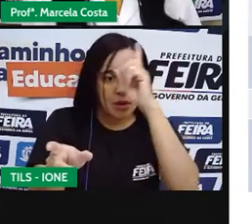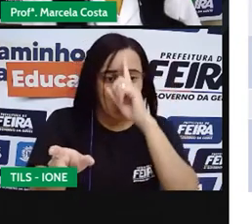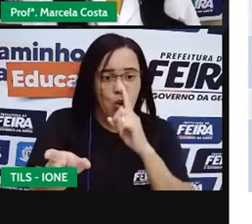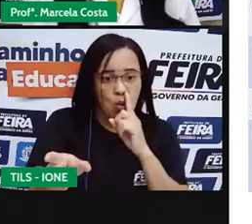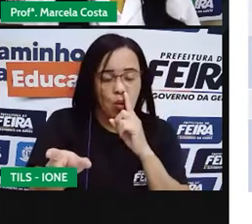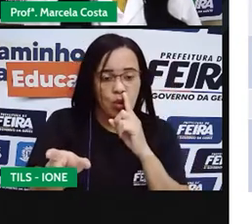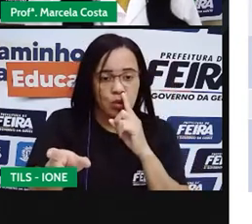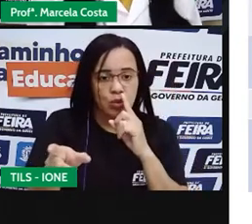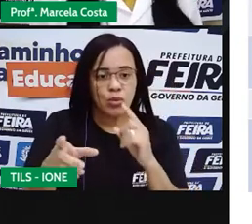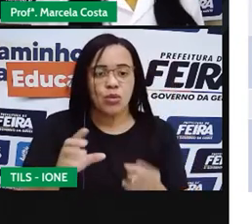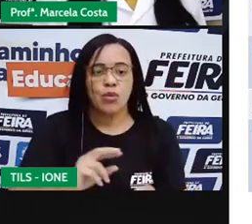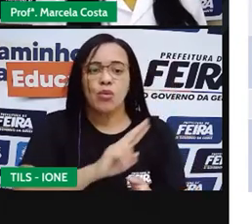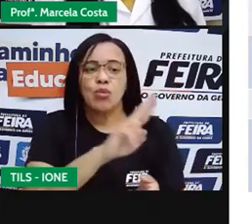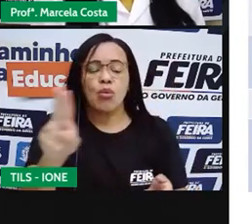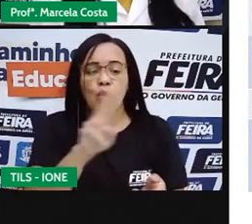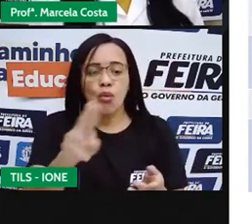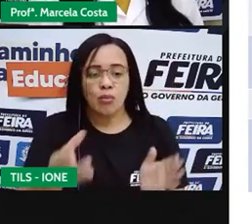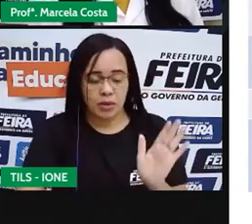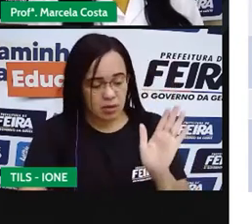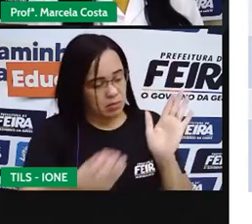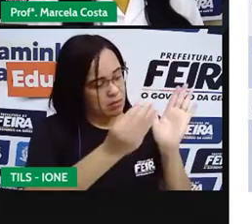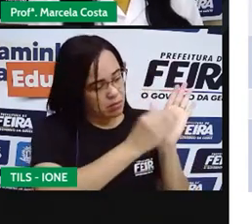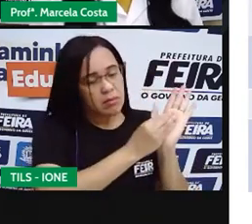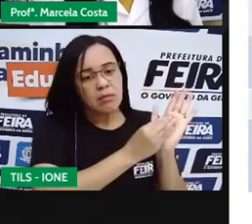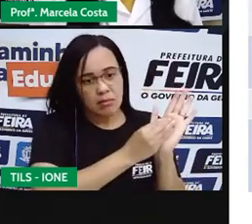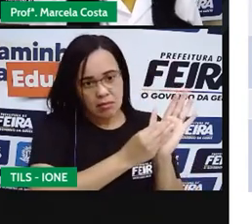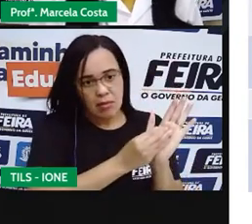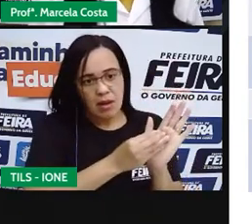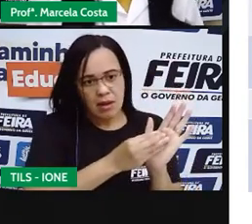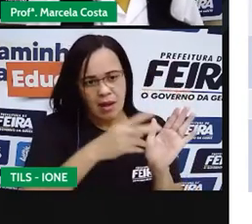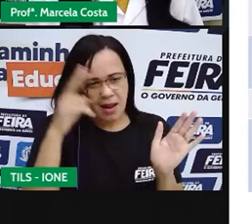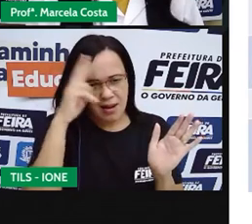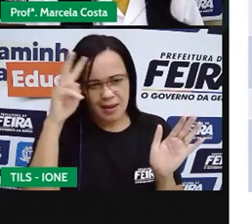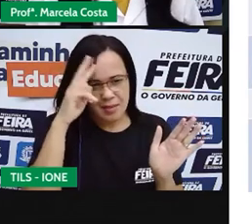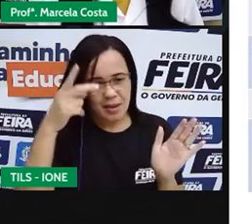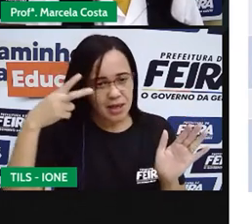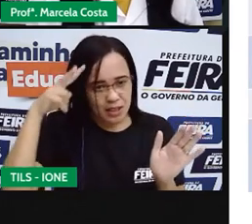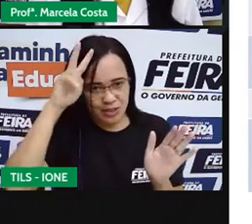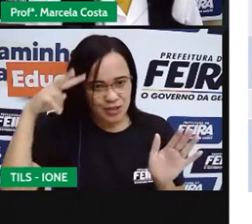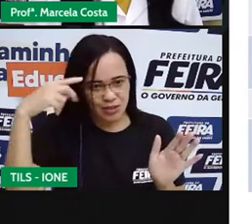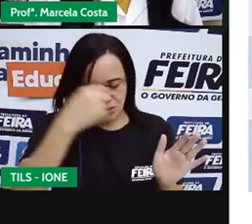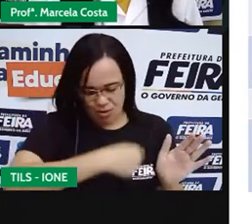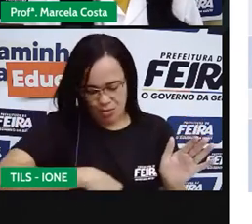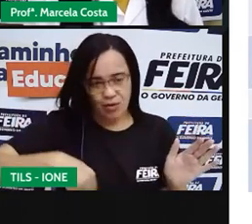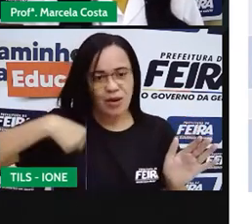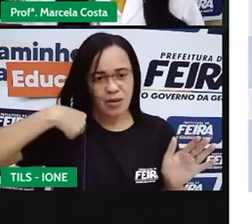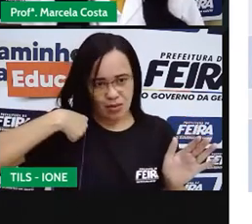da história Pocahontas, Pocahontas, a Cinderela,